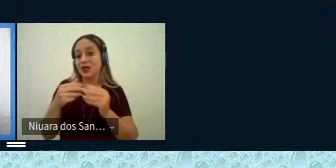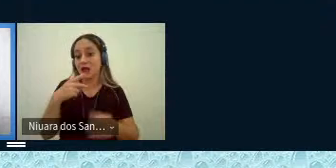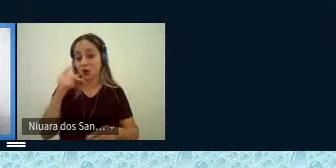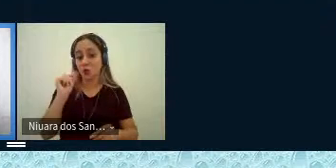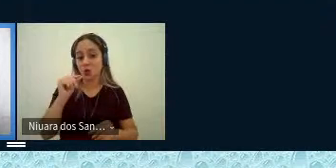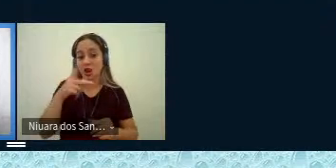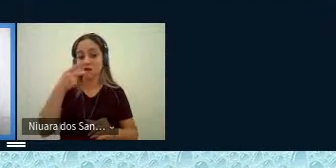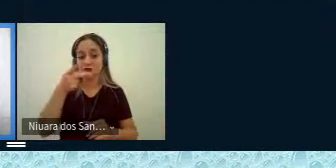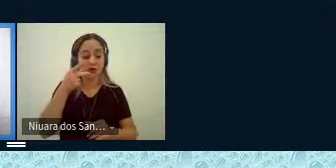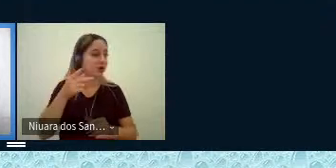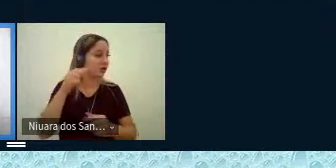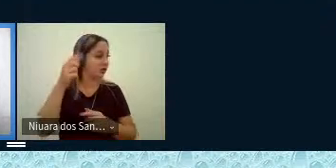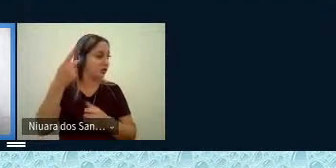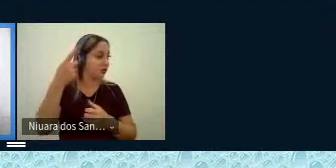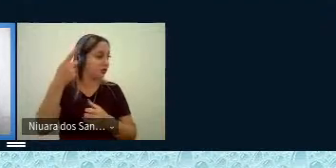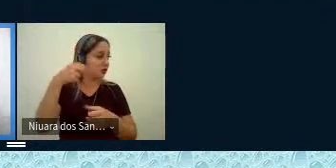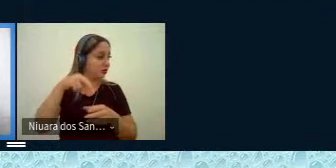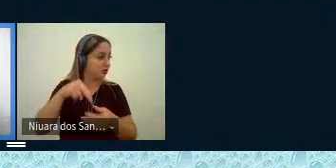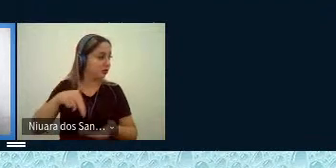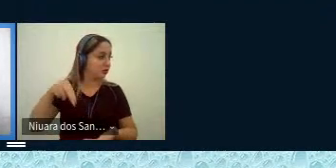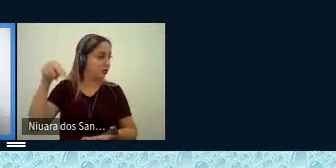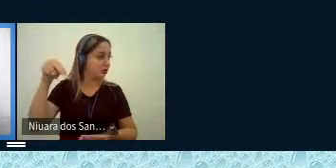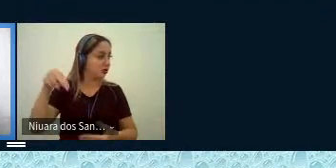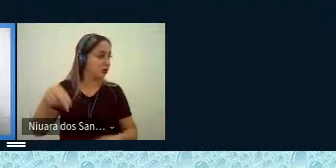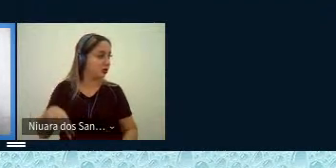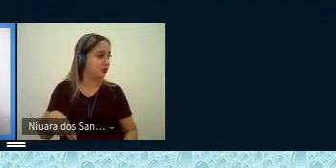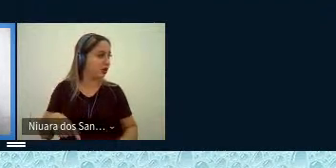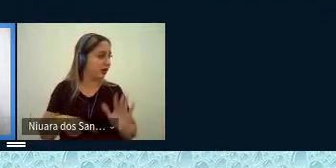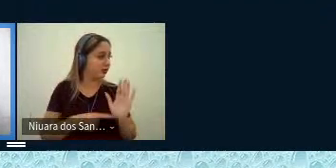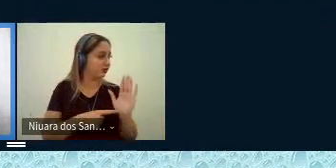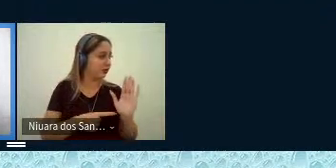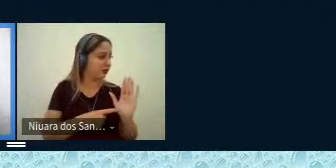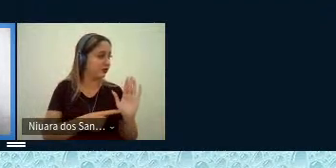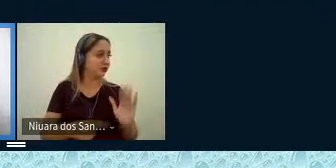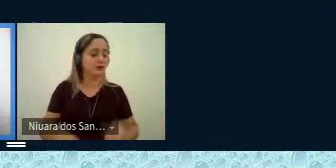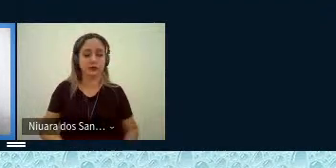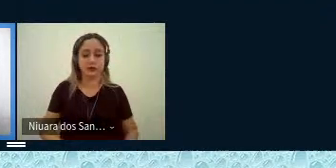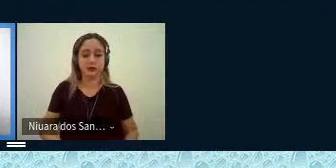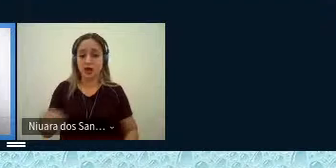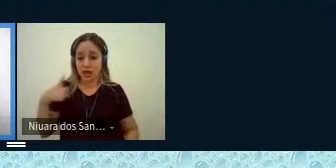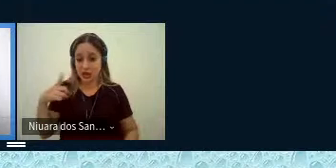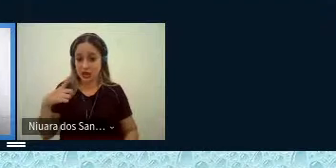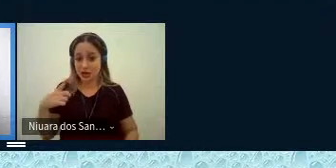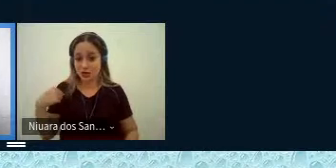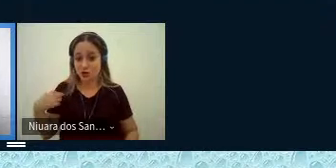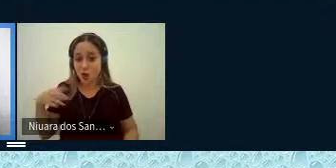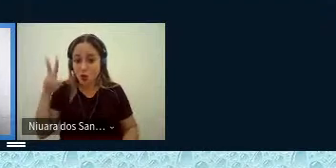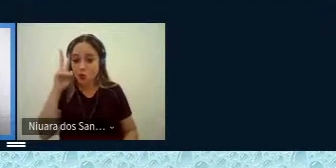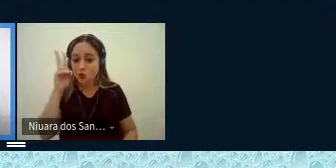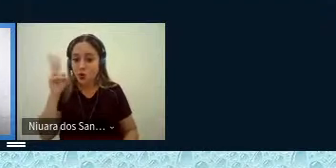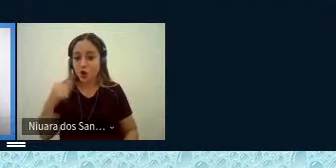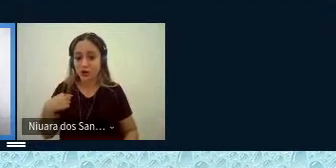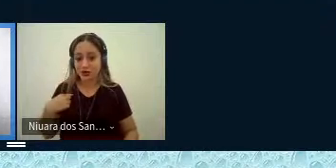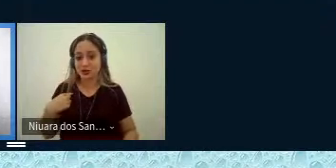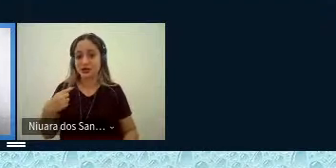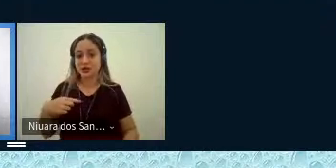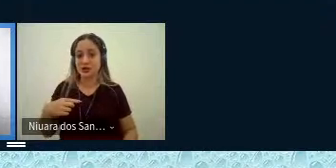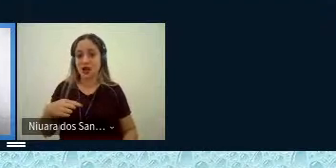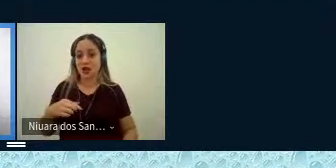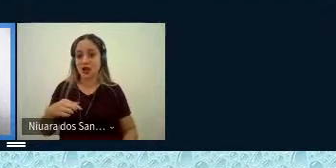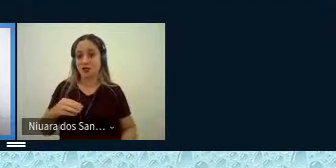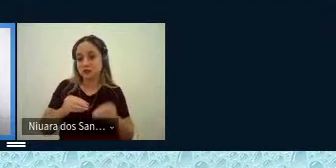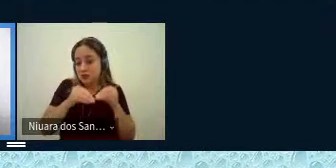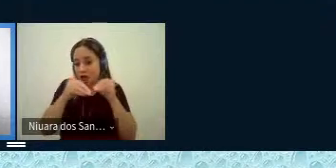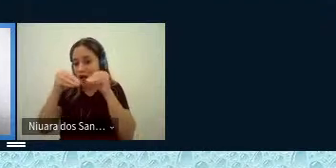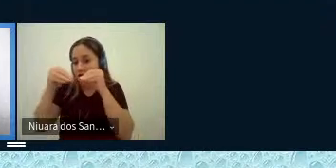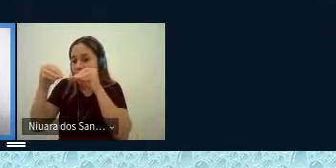no norte do Brasil através dessas histórias contidas no livro Apanhadores de Histórias Contadores de Sonhos transportá